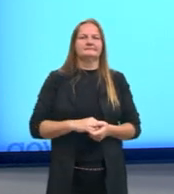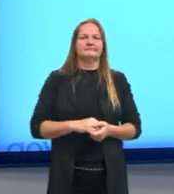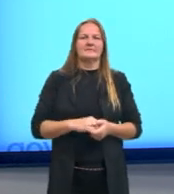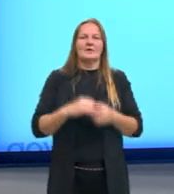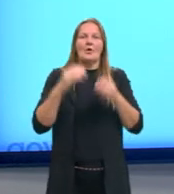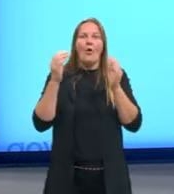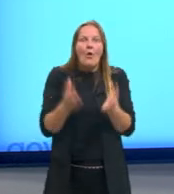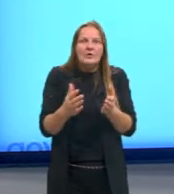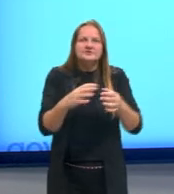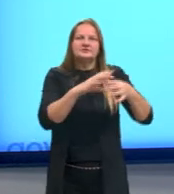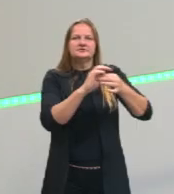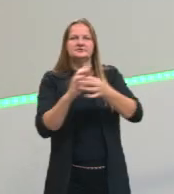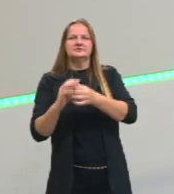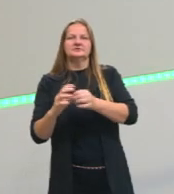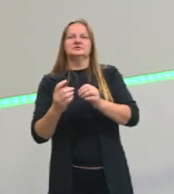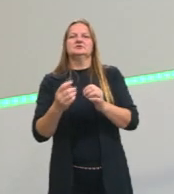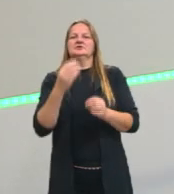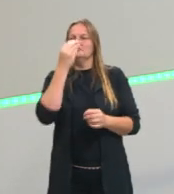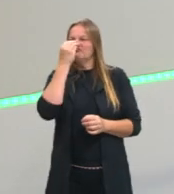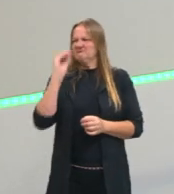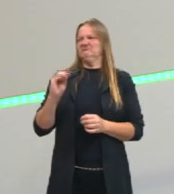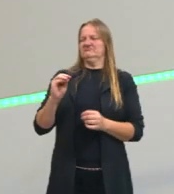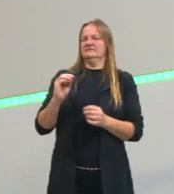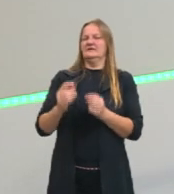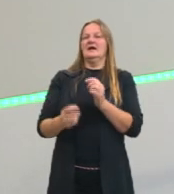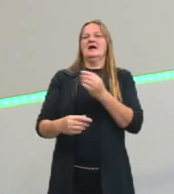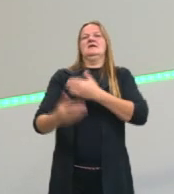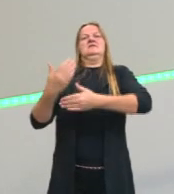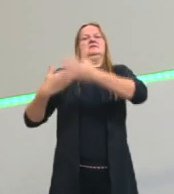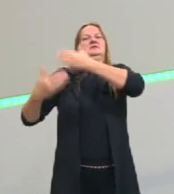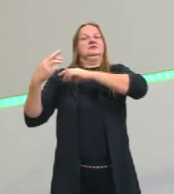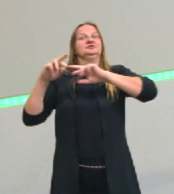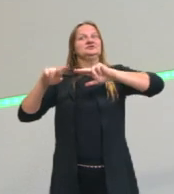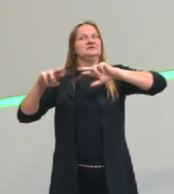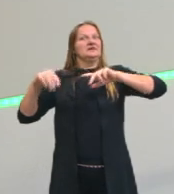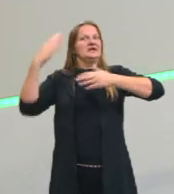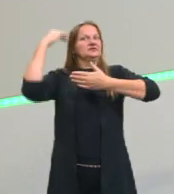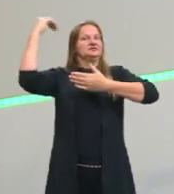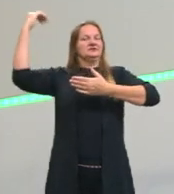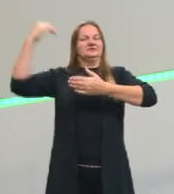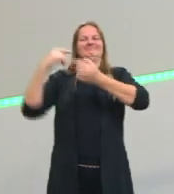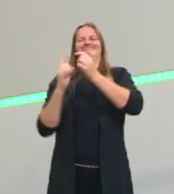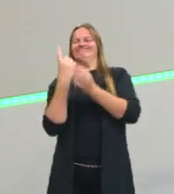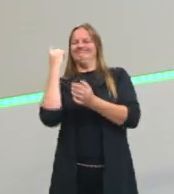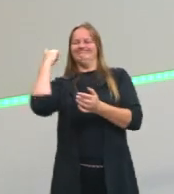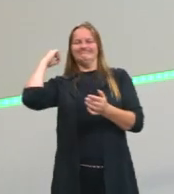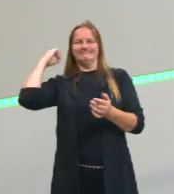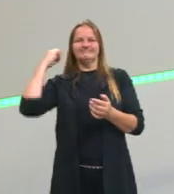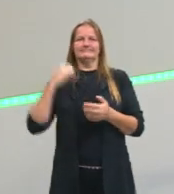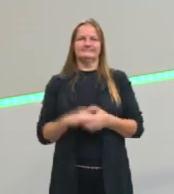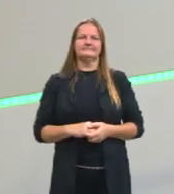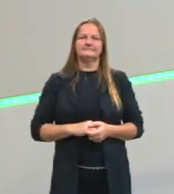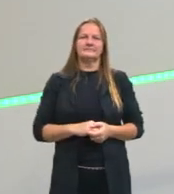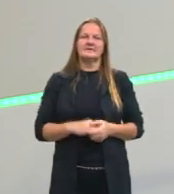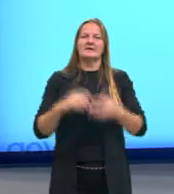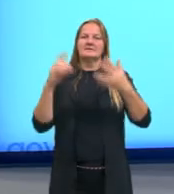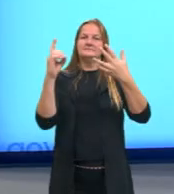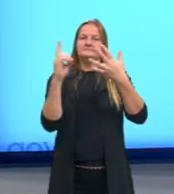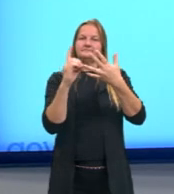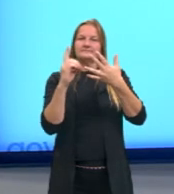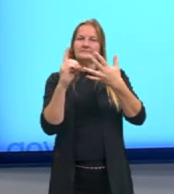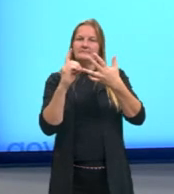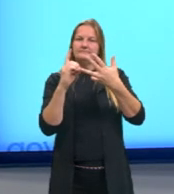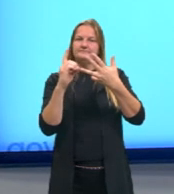hoje desse olhar preconceituoso para essa fala e o olhar de prestígio que se tinha antes. E na letra D,